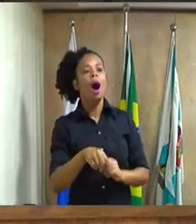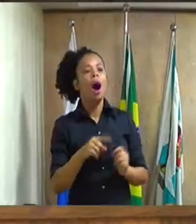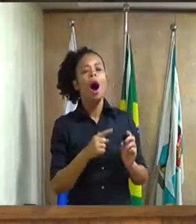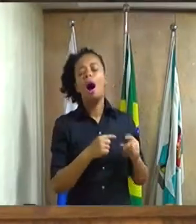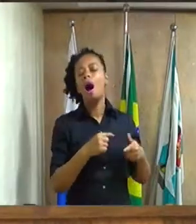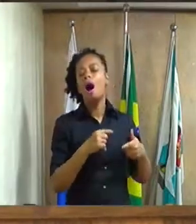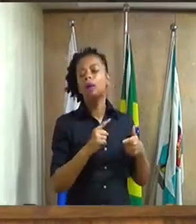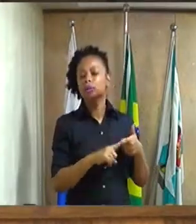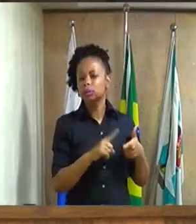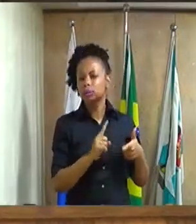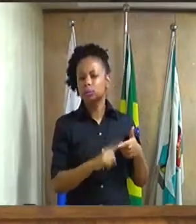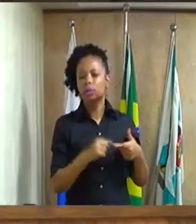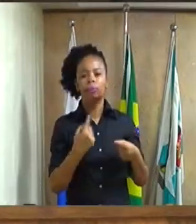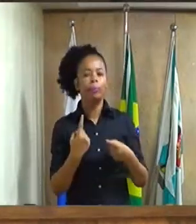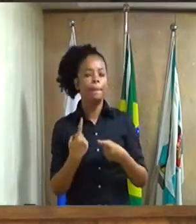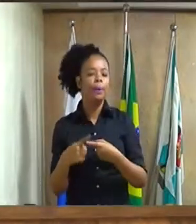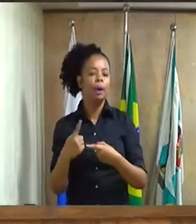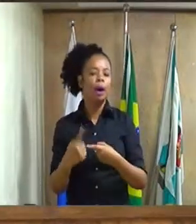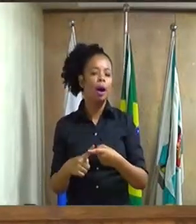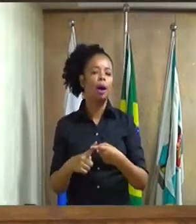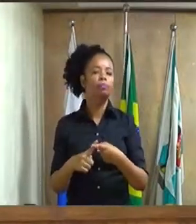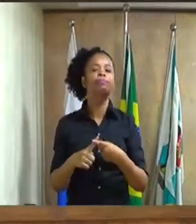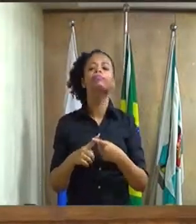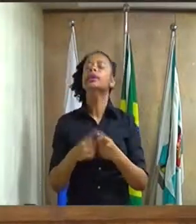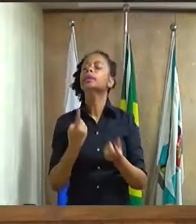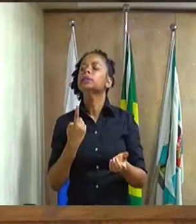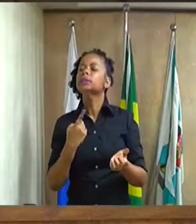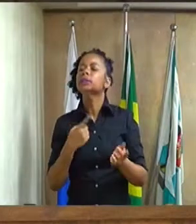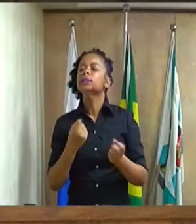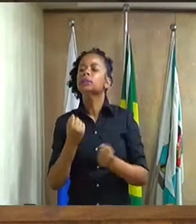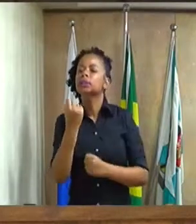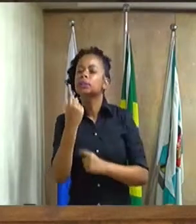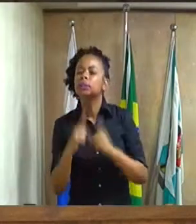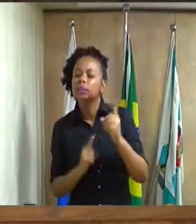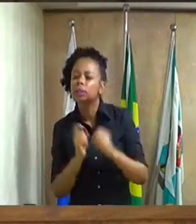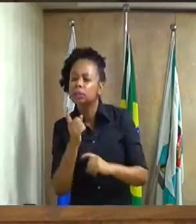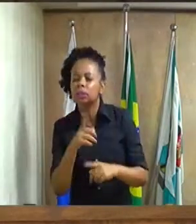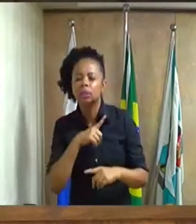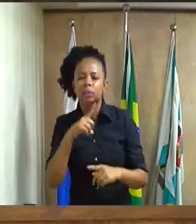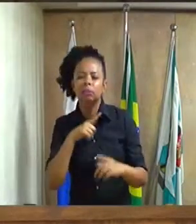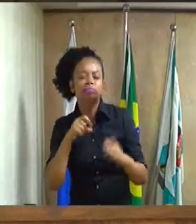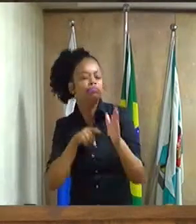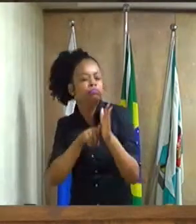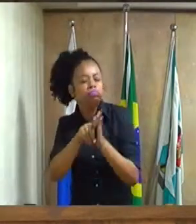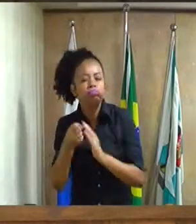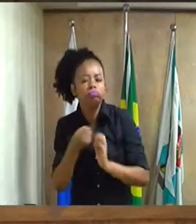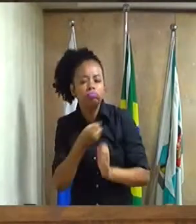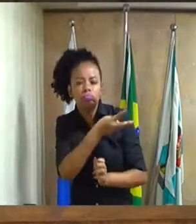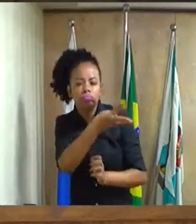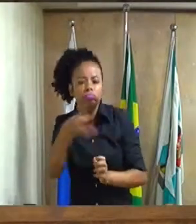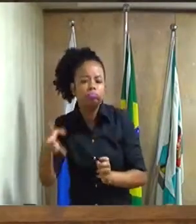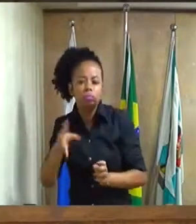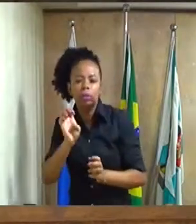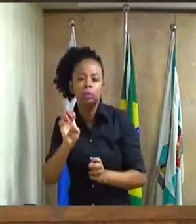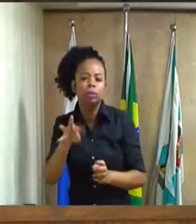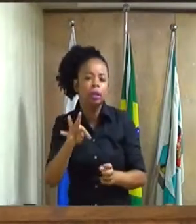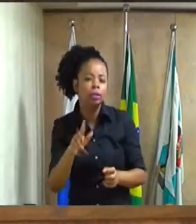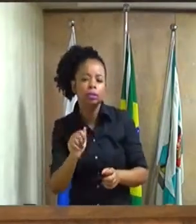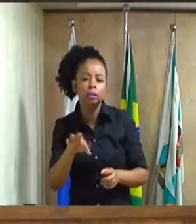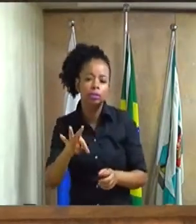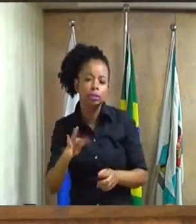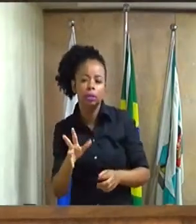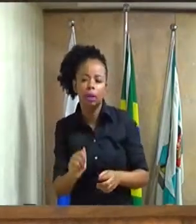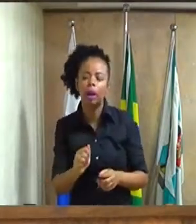é com relação a uma estatística negativa também, que o município está passando, que em 2018 foi o